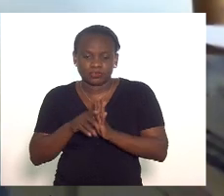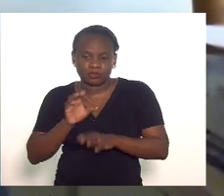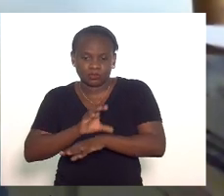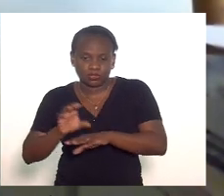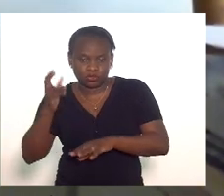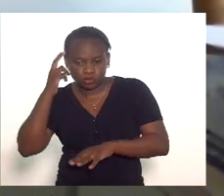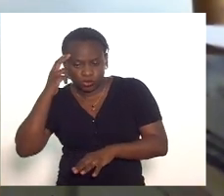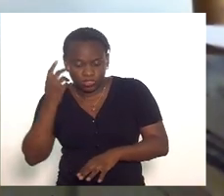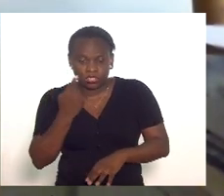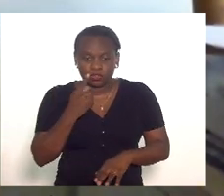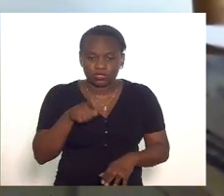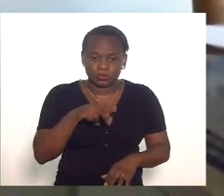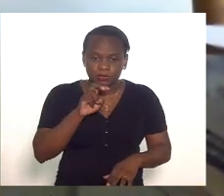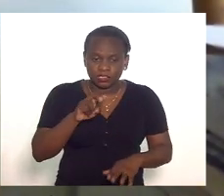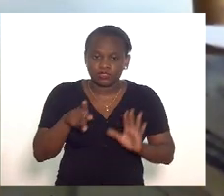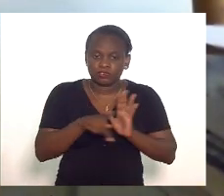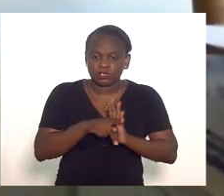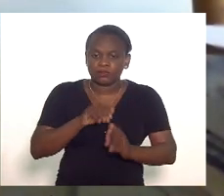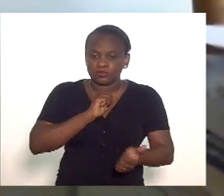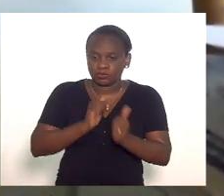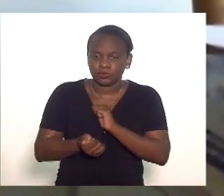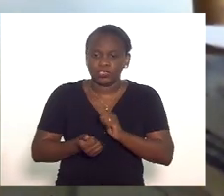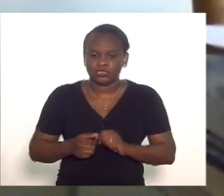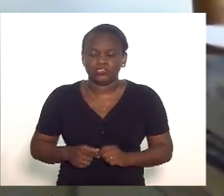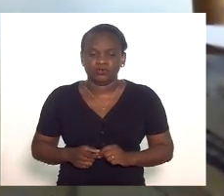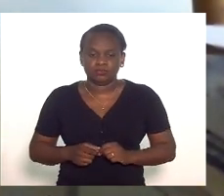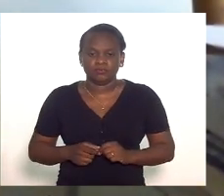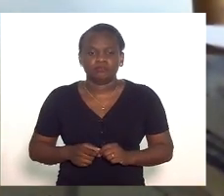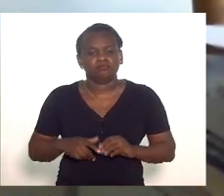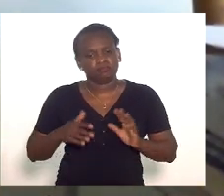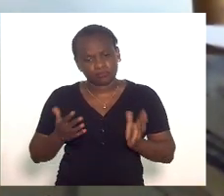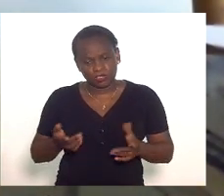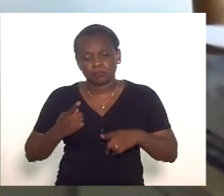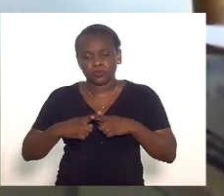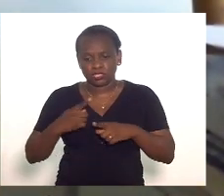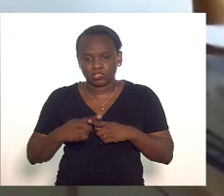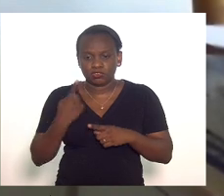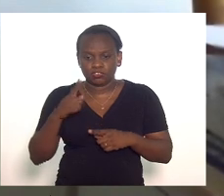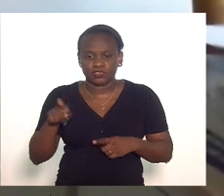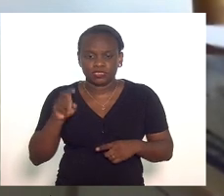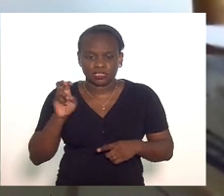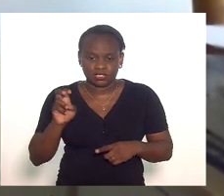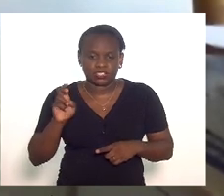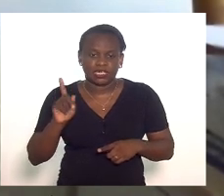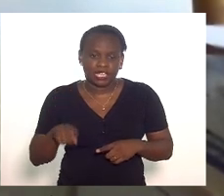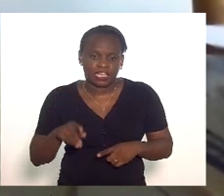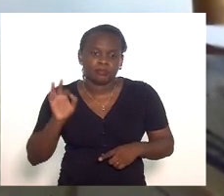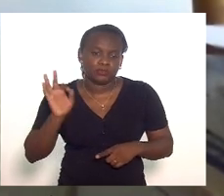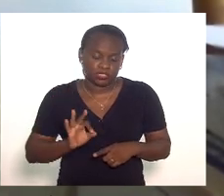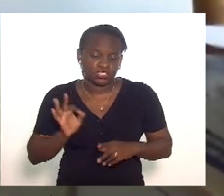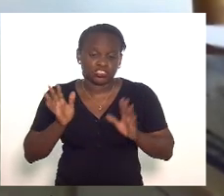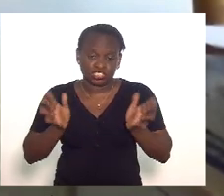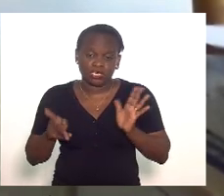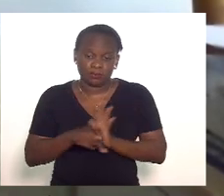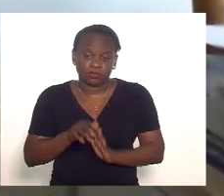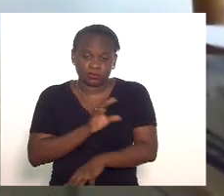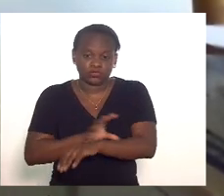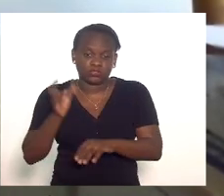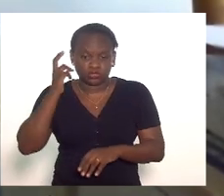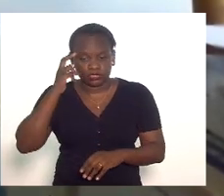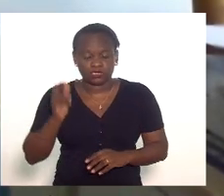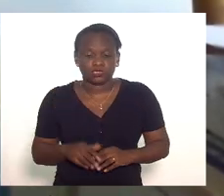e um e meio vai para os esportes até porque um e meio já é o percentual da cultura